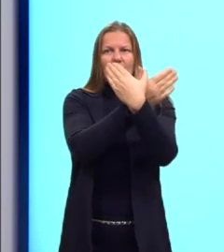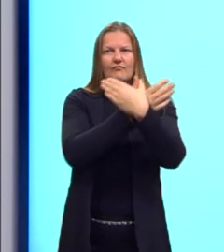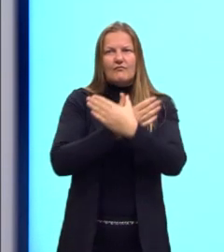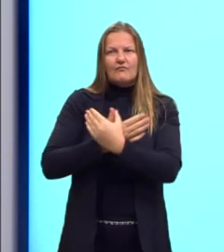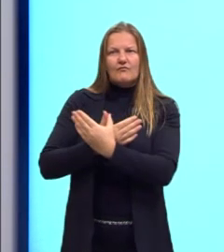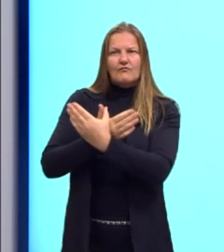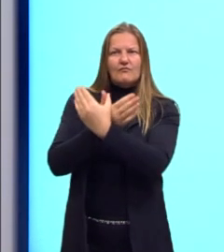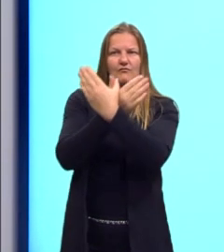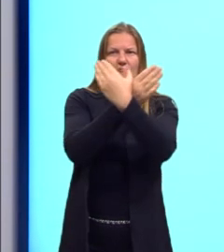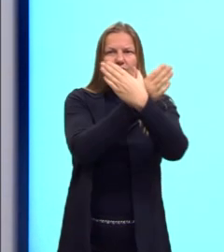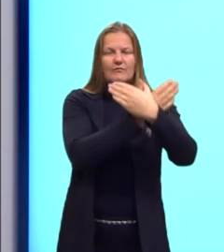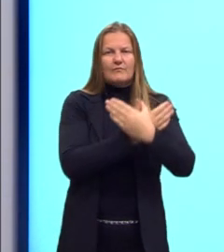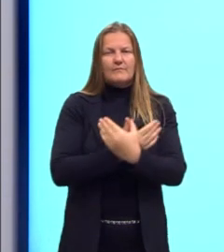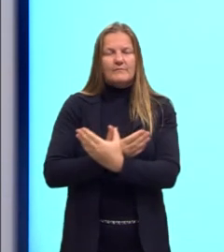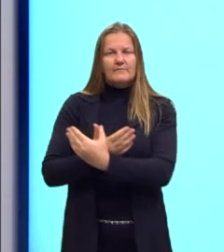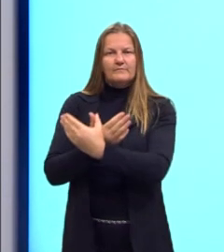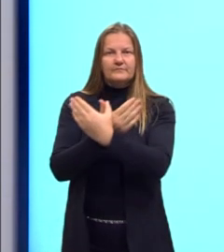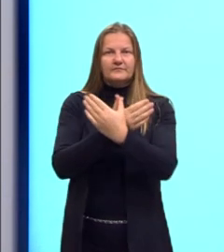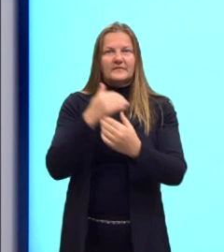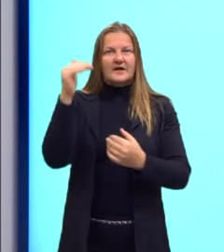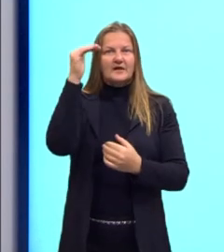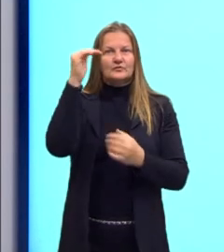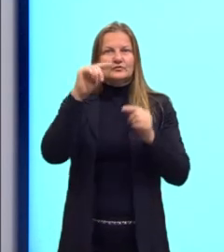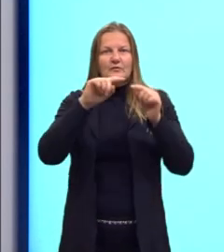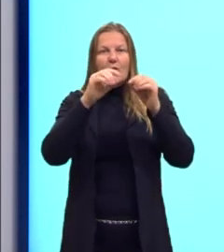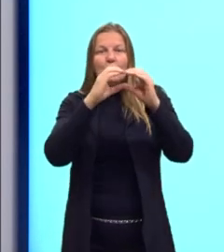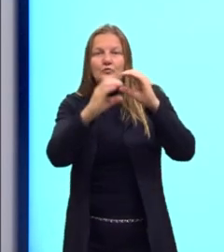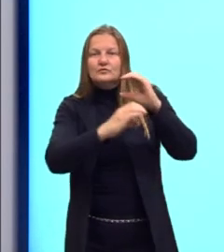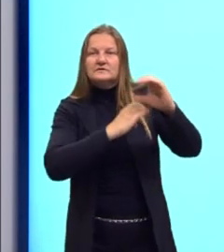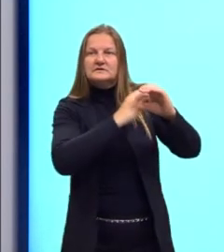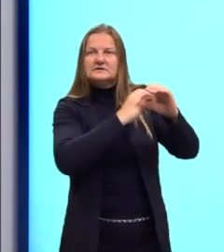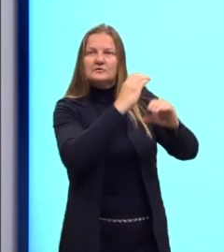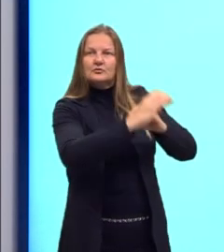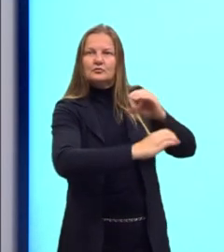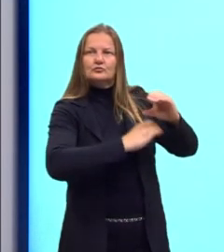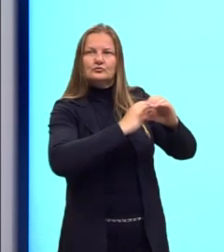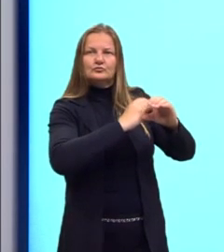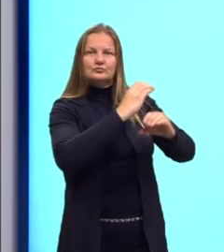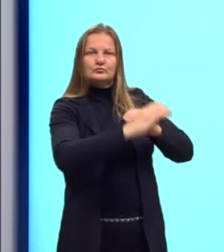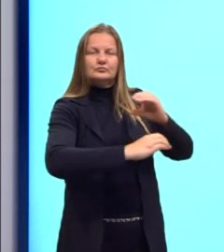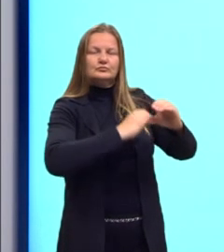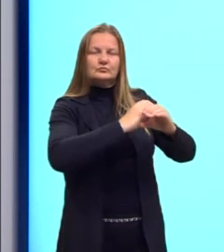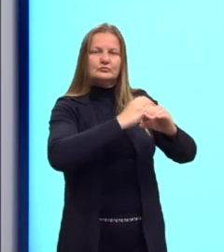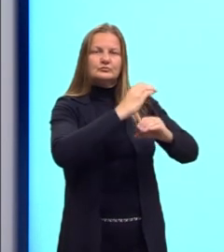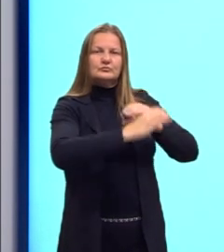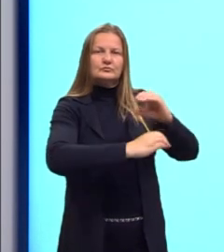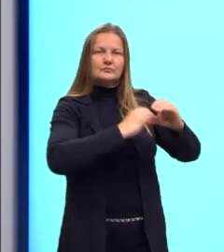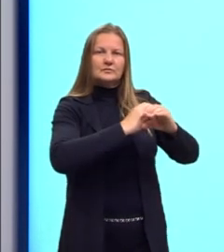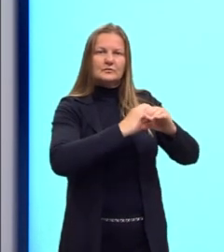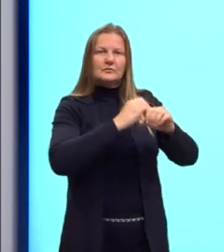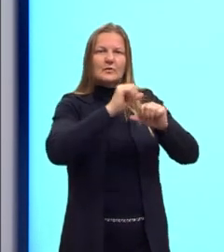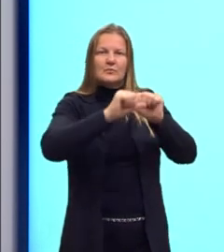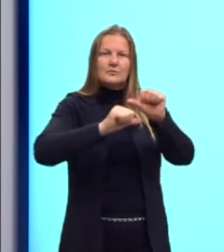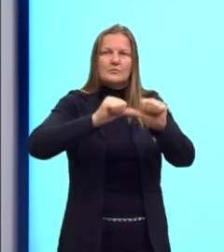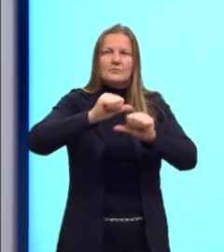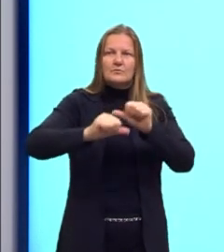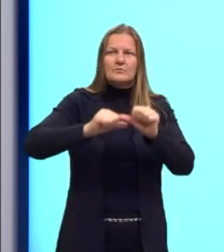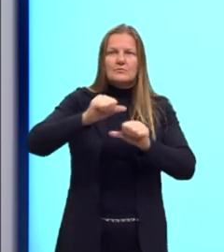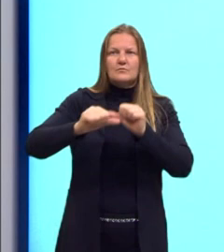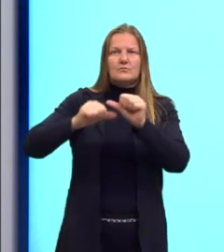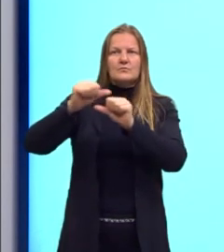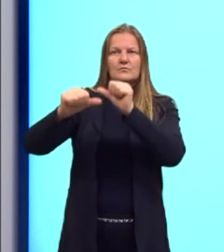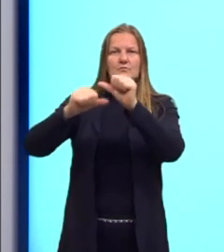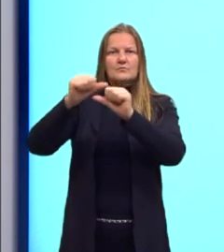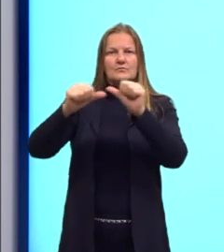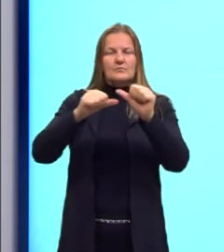uma borboleta adulta e completa aí o ciclo, tá? Então, isso sim é metamorfose, tá? Não necessariamente evolução.